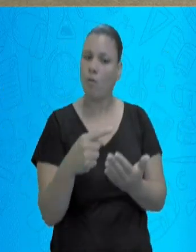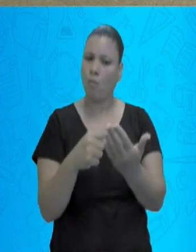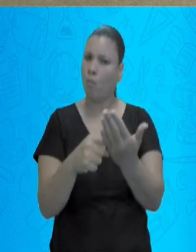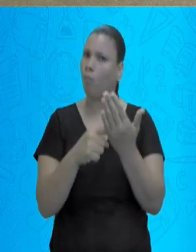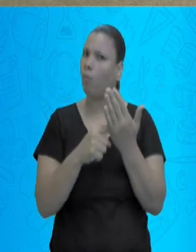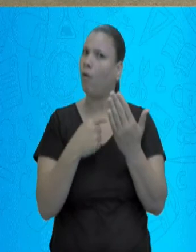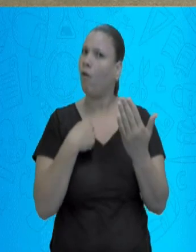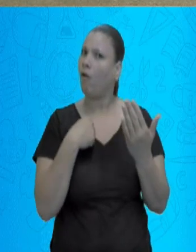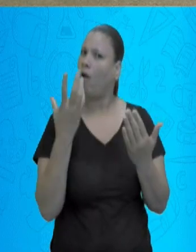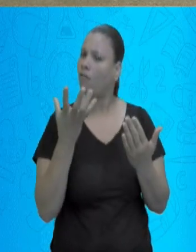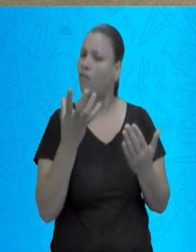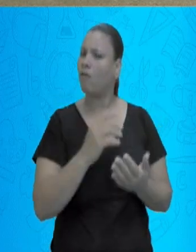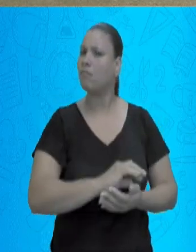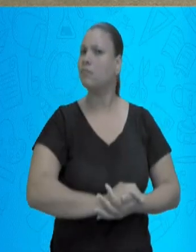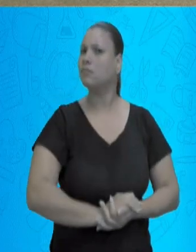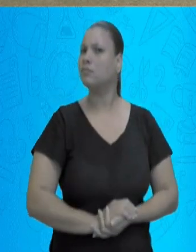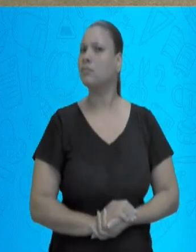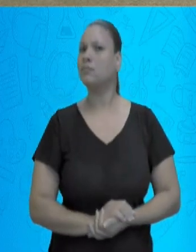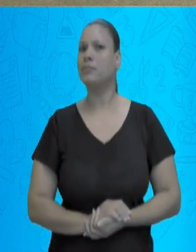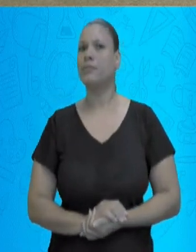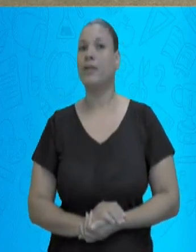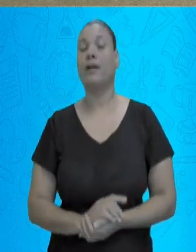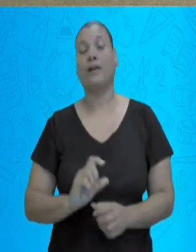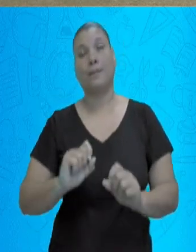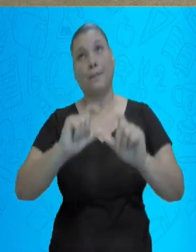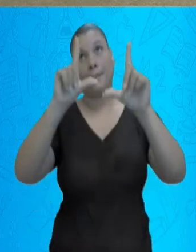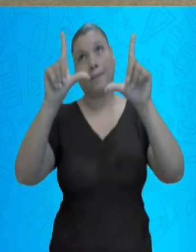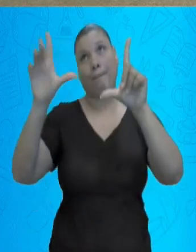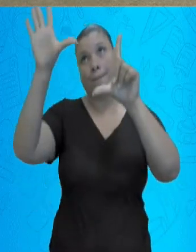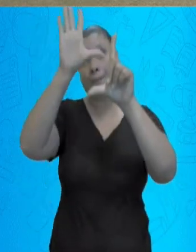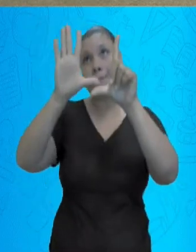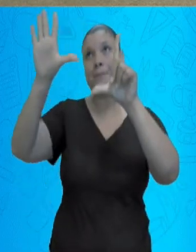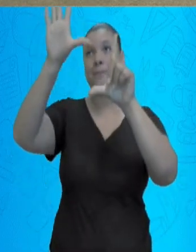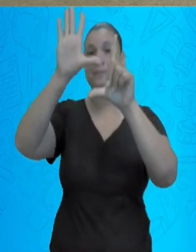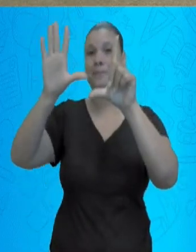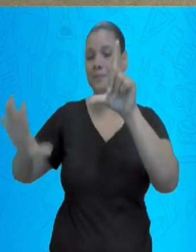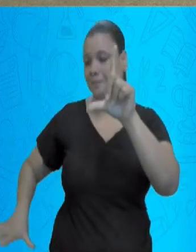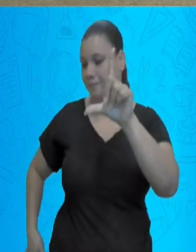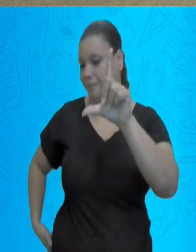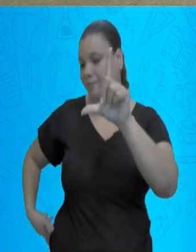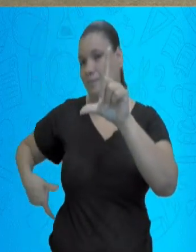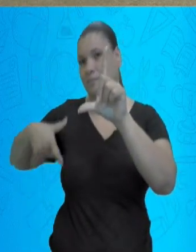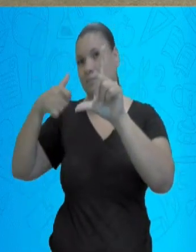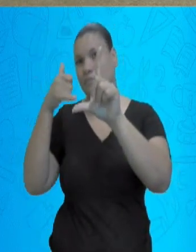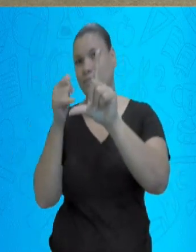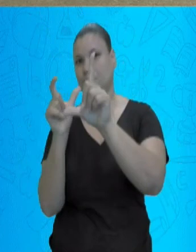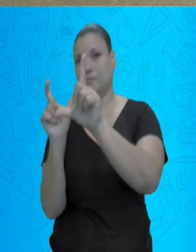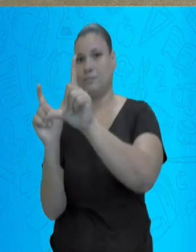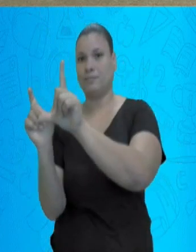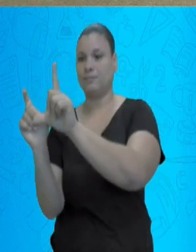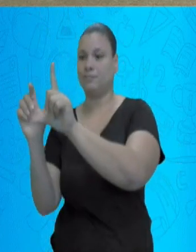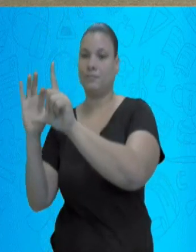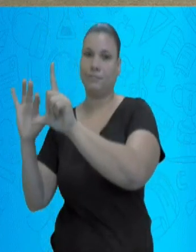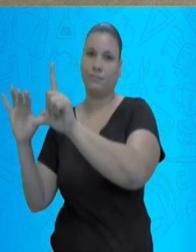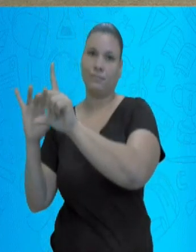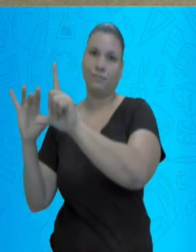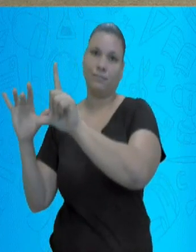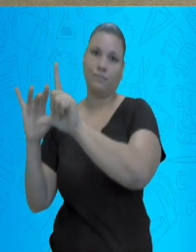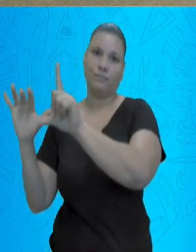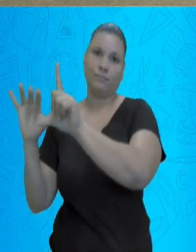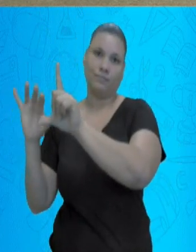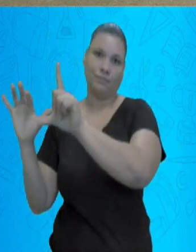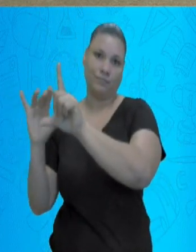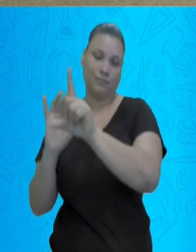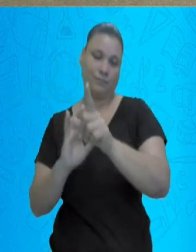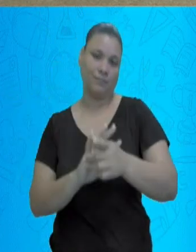monstro na aula de hoje. E para acessar a nossa plataforma SMED, basta apontar a câmera do seu celular para a imagem